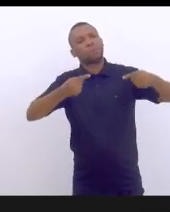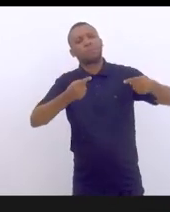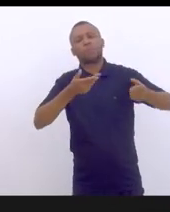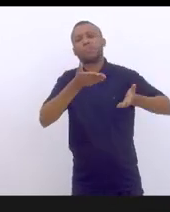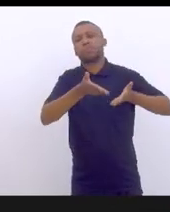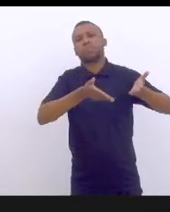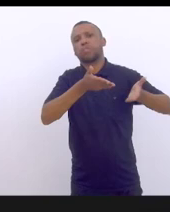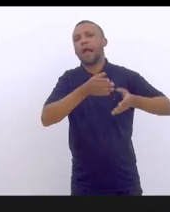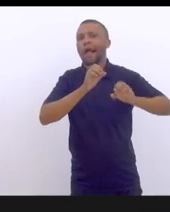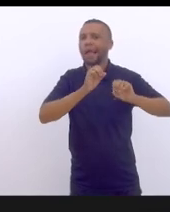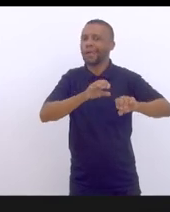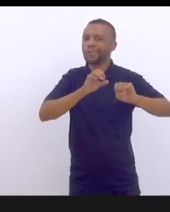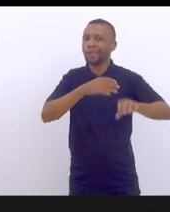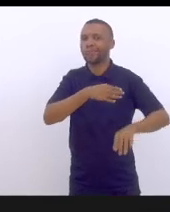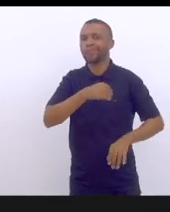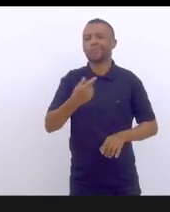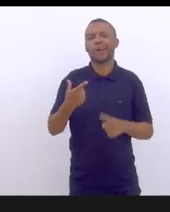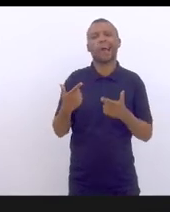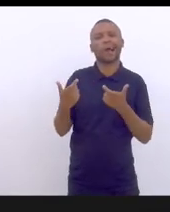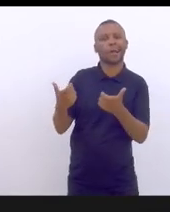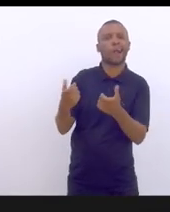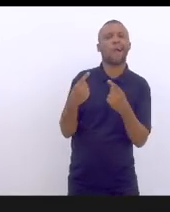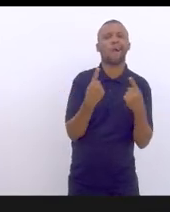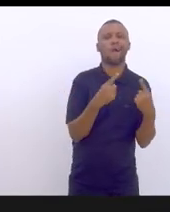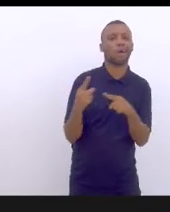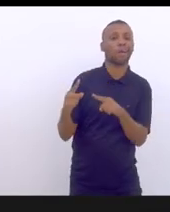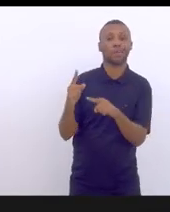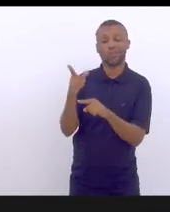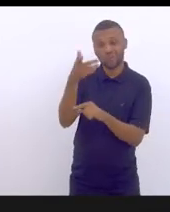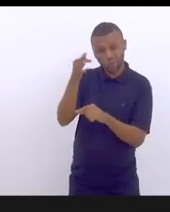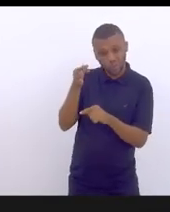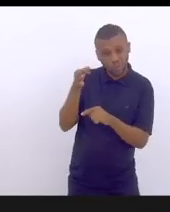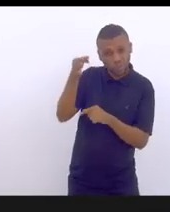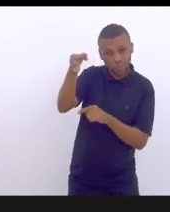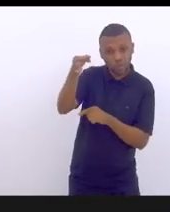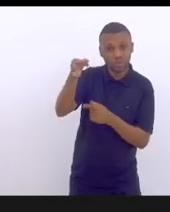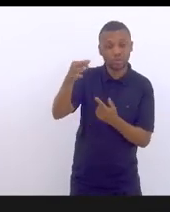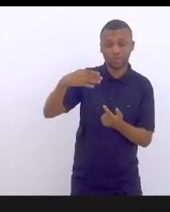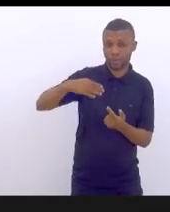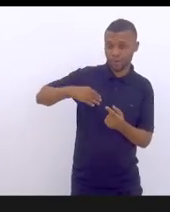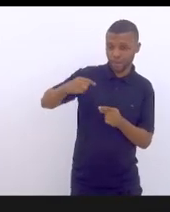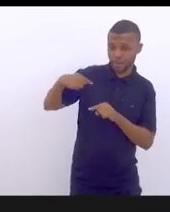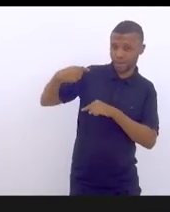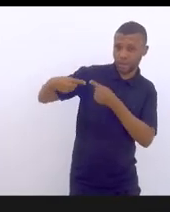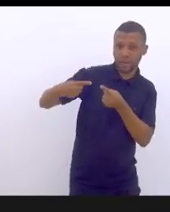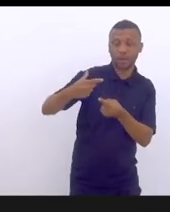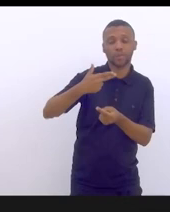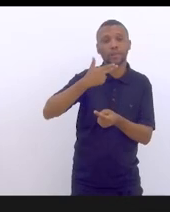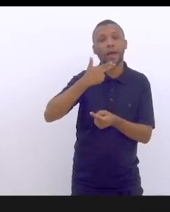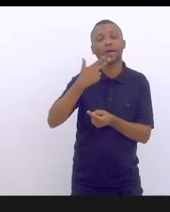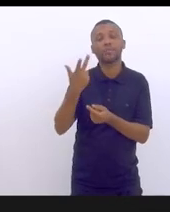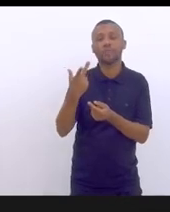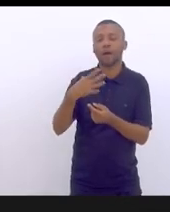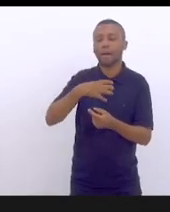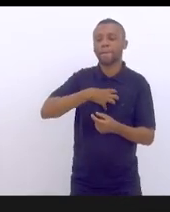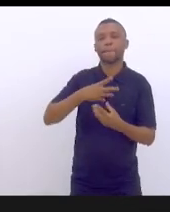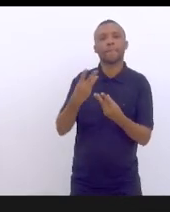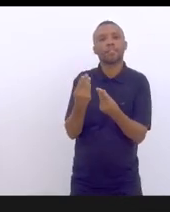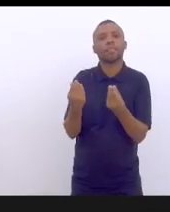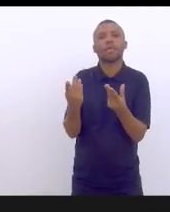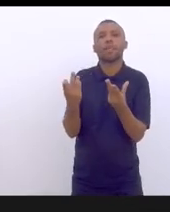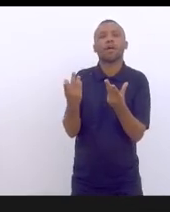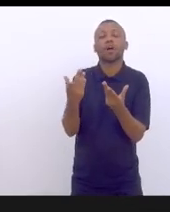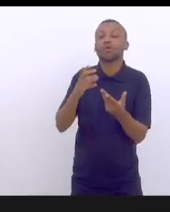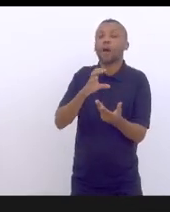ensinando a nossos filhos uma guerrinha, porque daqui a pouco nossos filhos, nossos netos vão perder a essência do amor